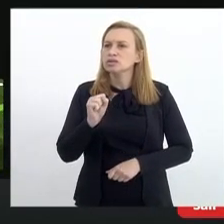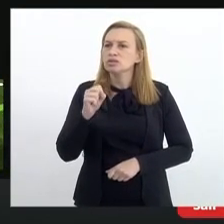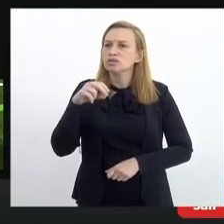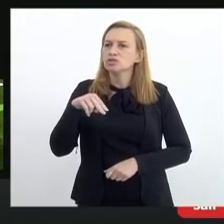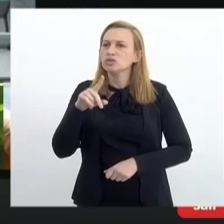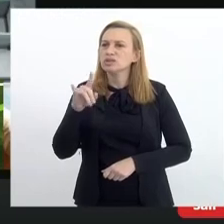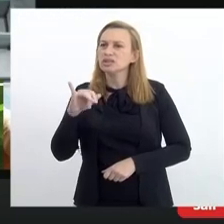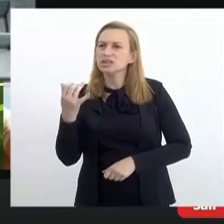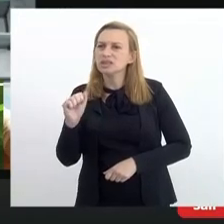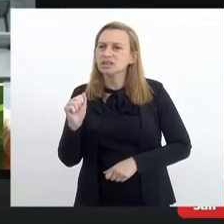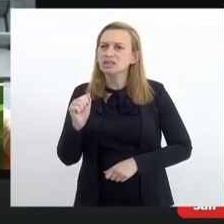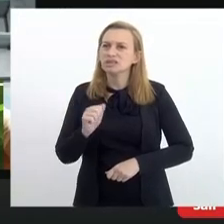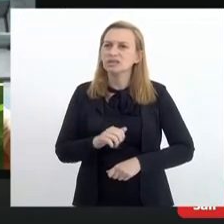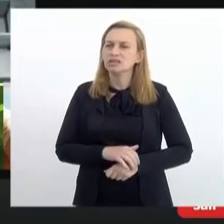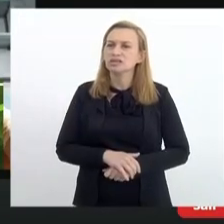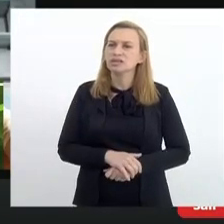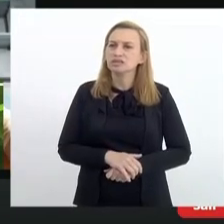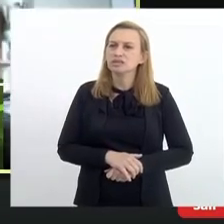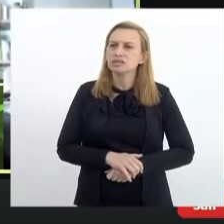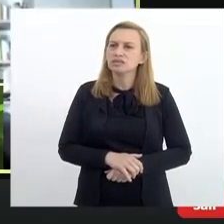Sindicato Estadual dos Profissionais de Educação.